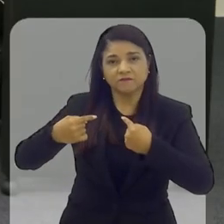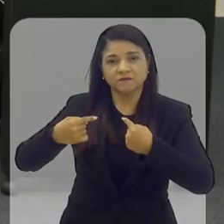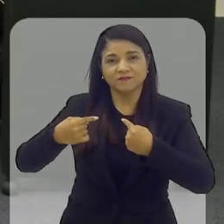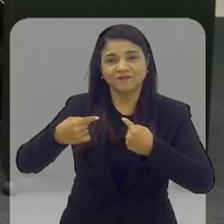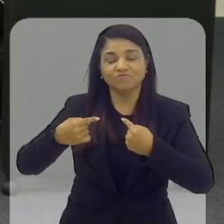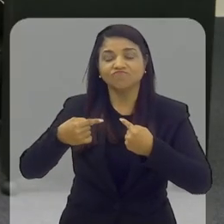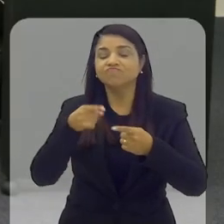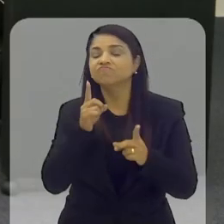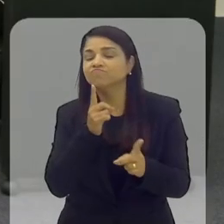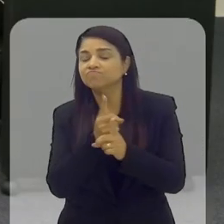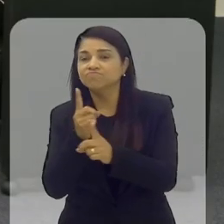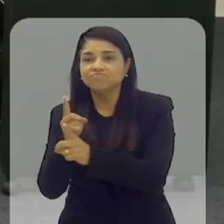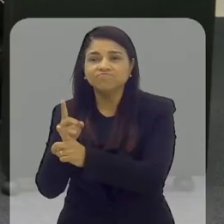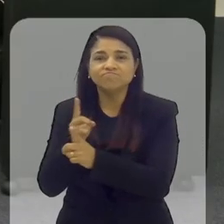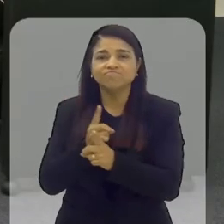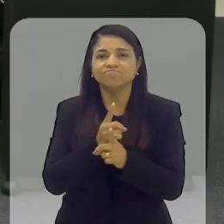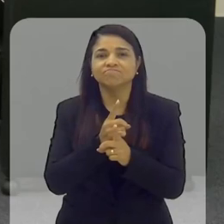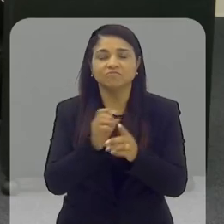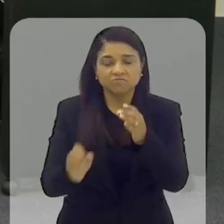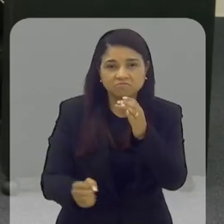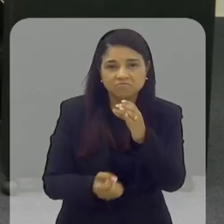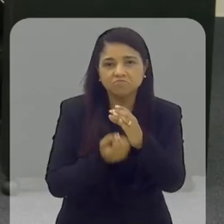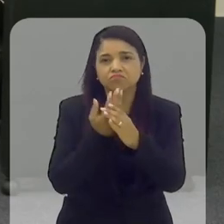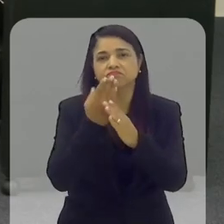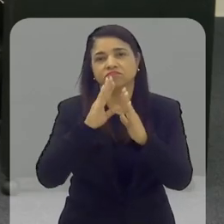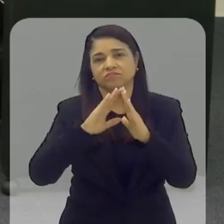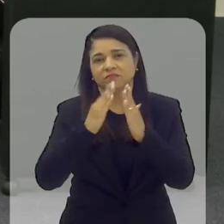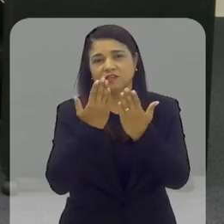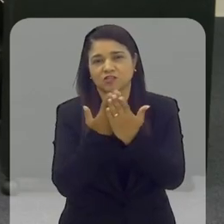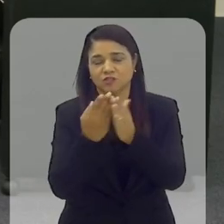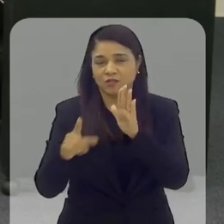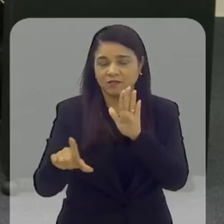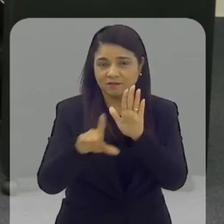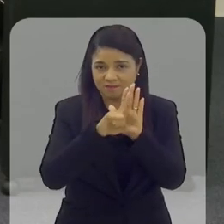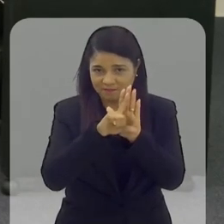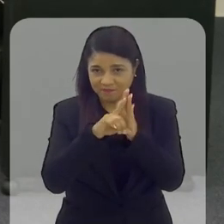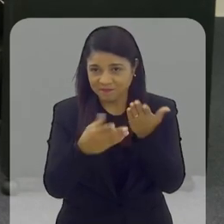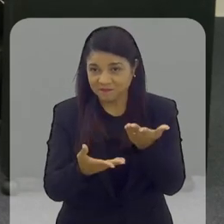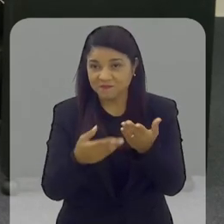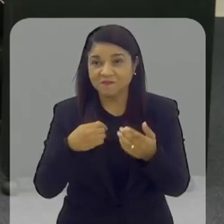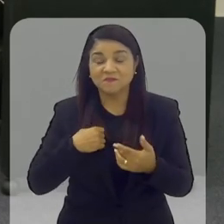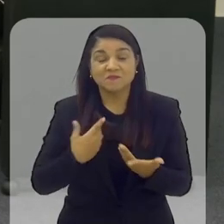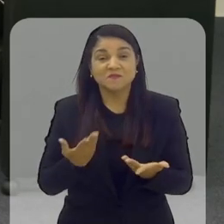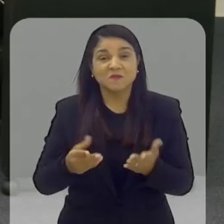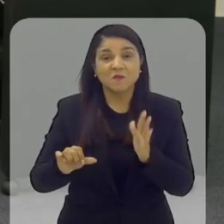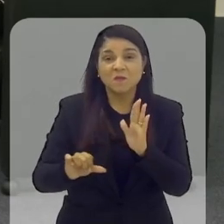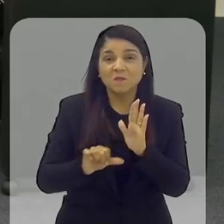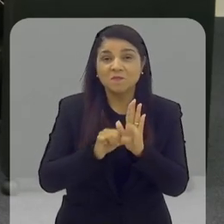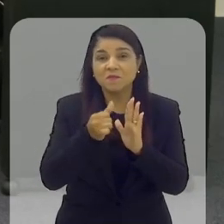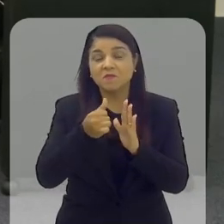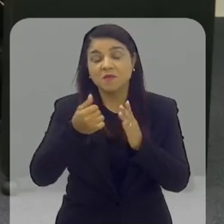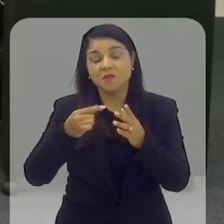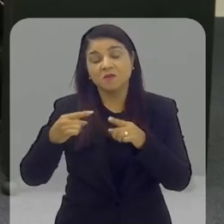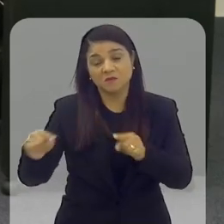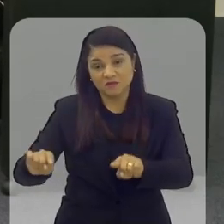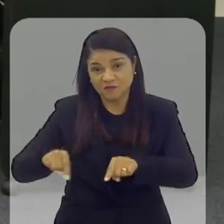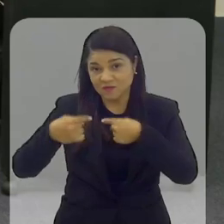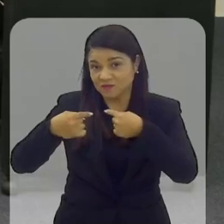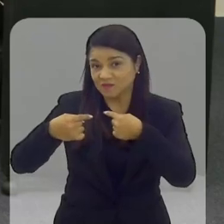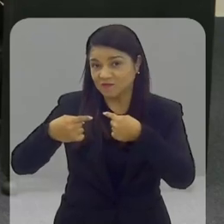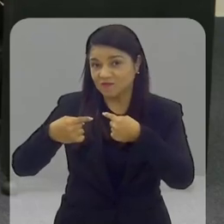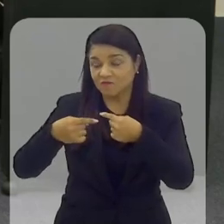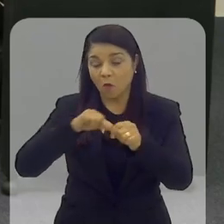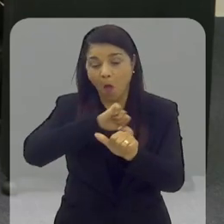que você encontrou na criação da Escola do Legislativo? Bom, na minha opinião, os principais